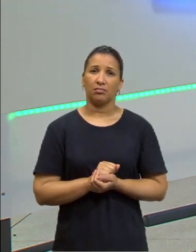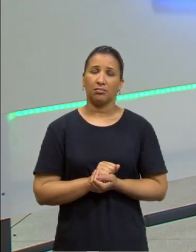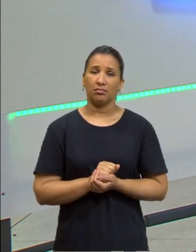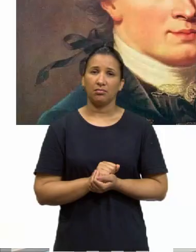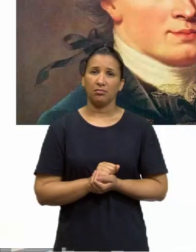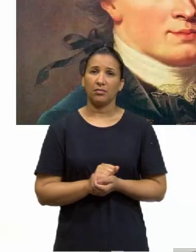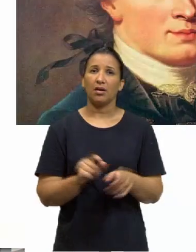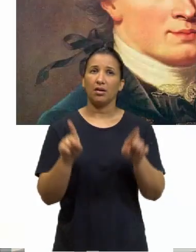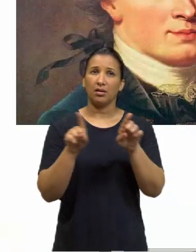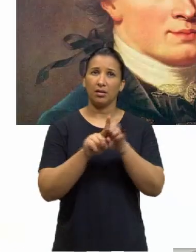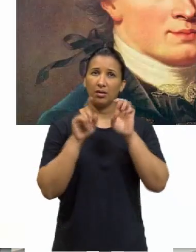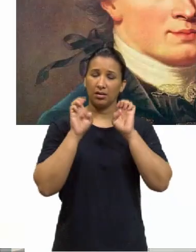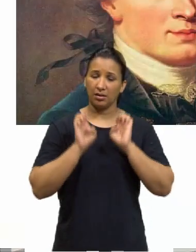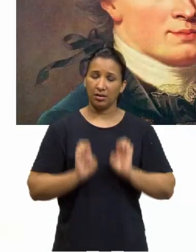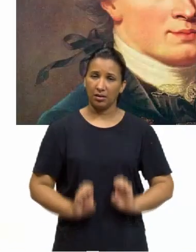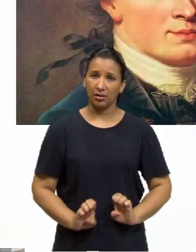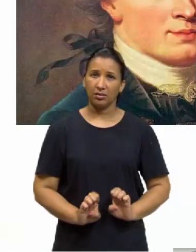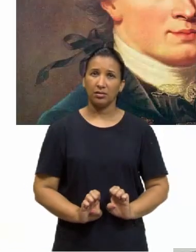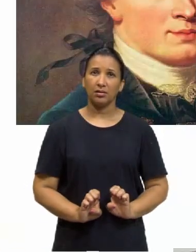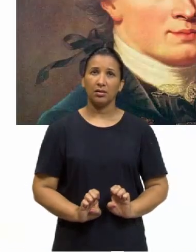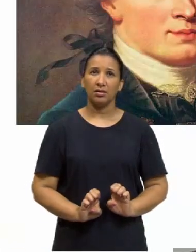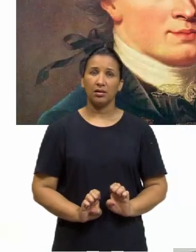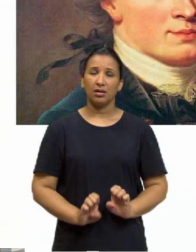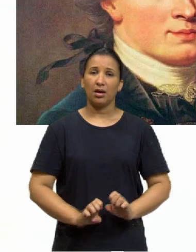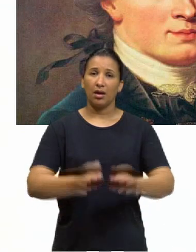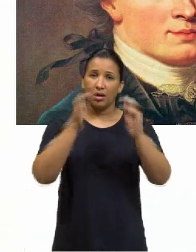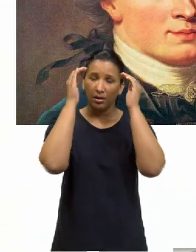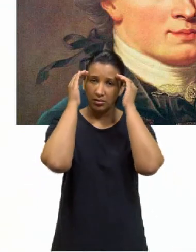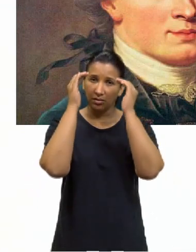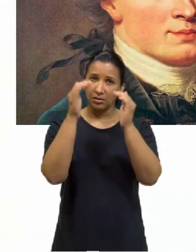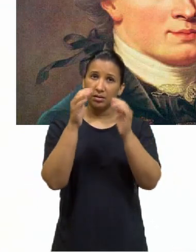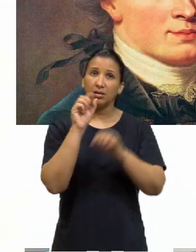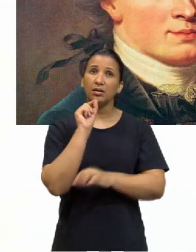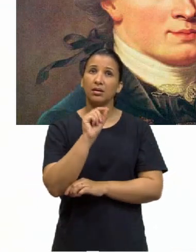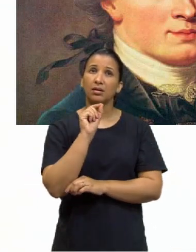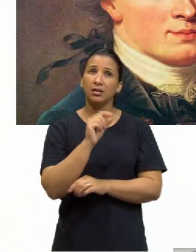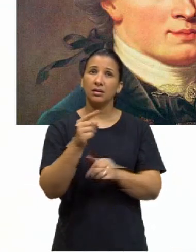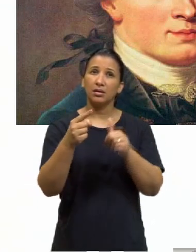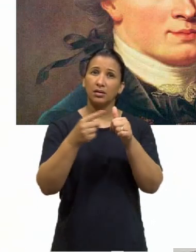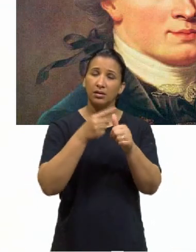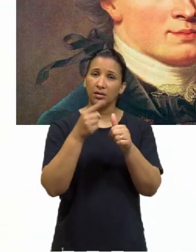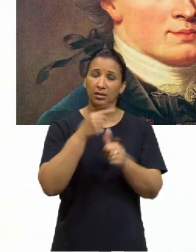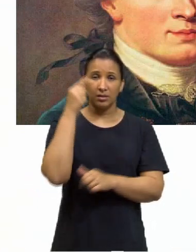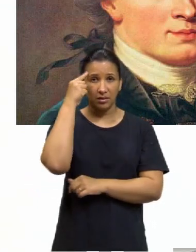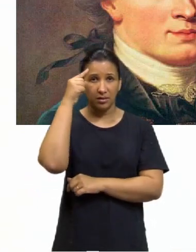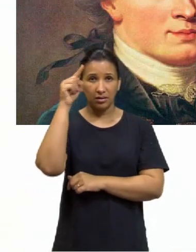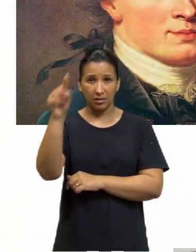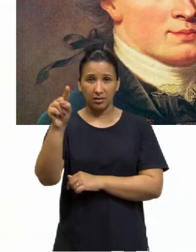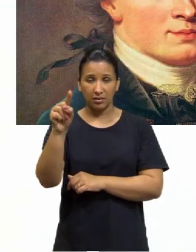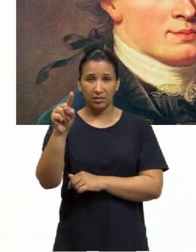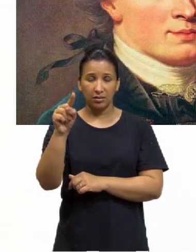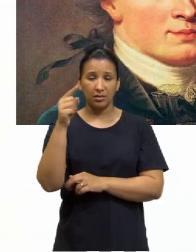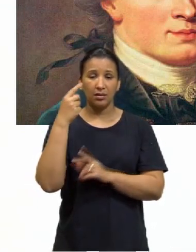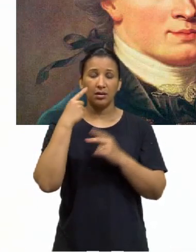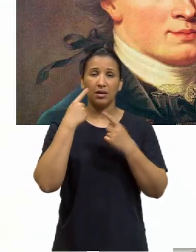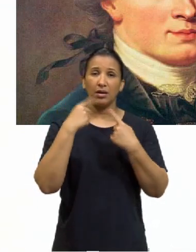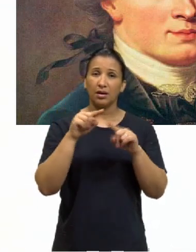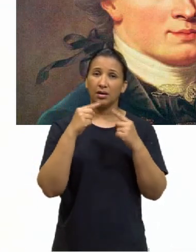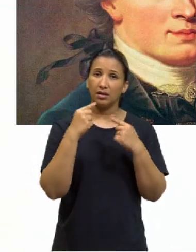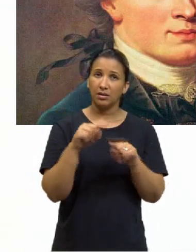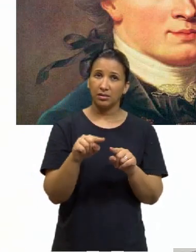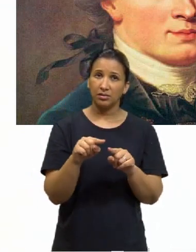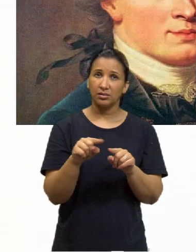Temos a ética do dever, que é o nosso primeiro pensador aqui, a crítica da razão prática e fundamentação na